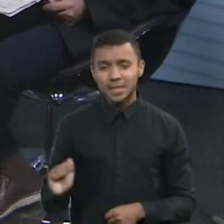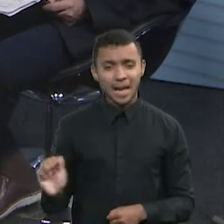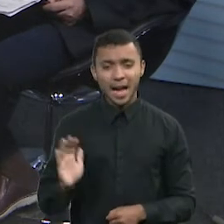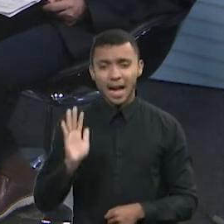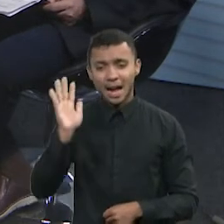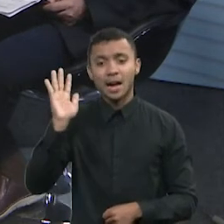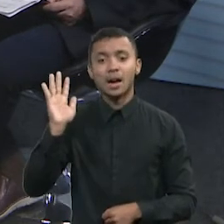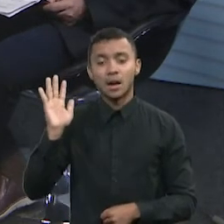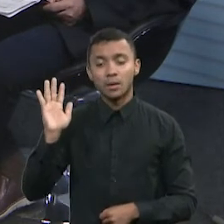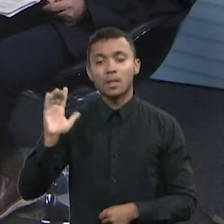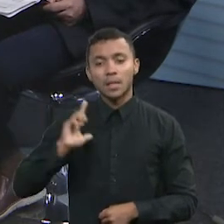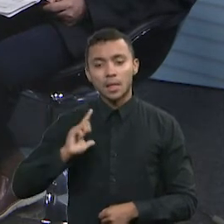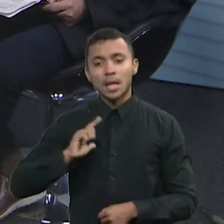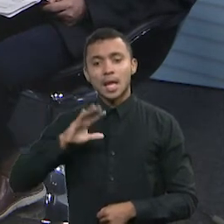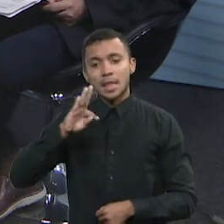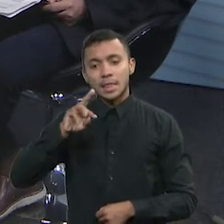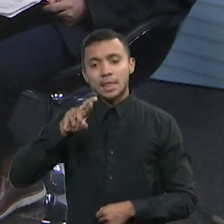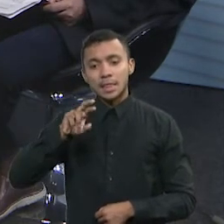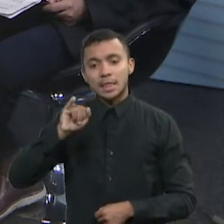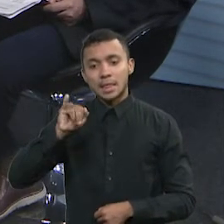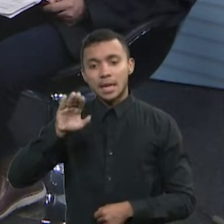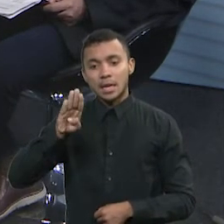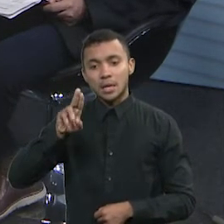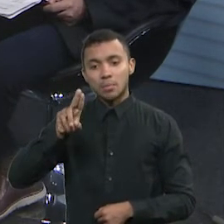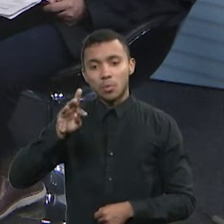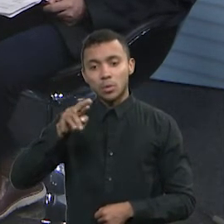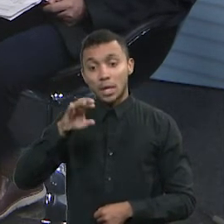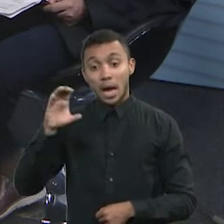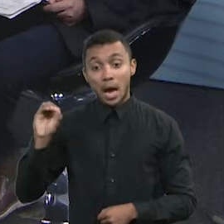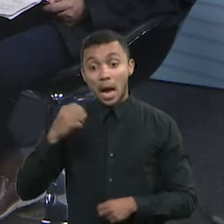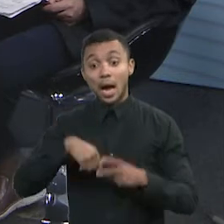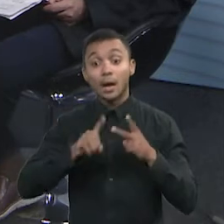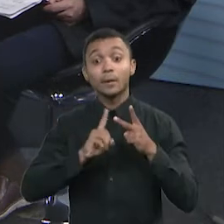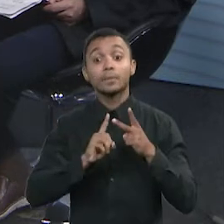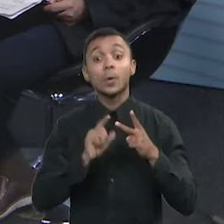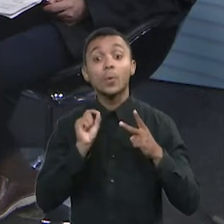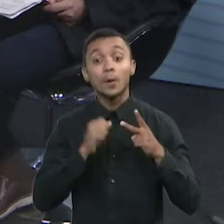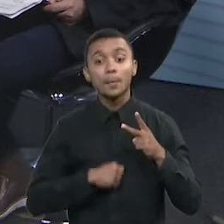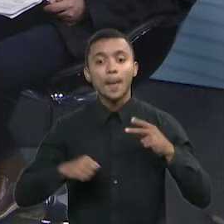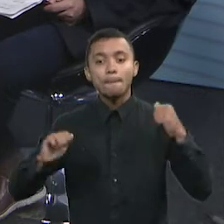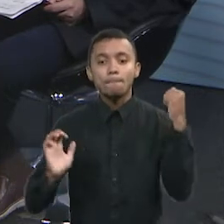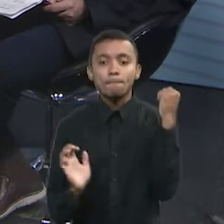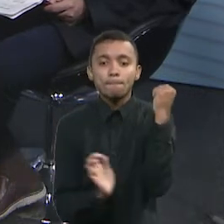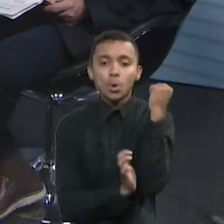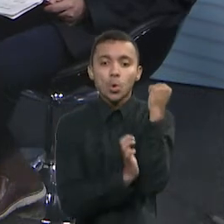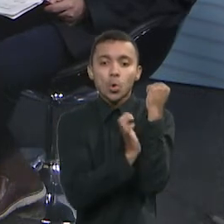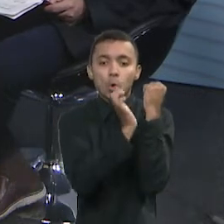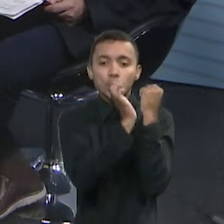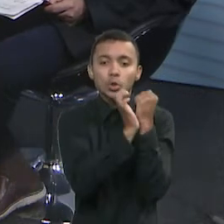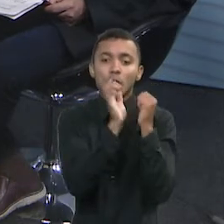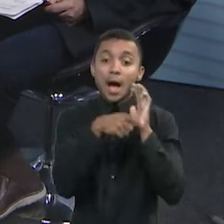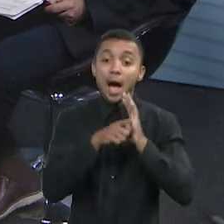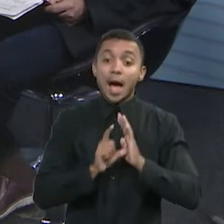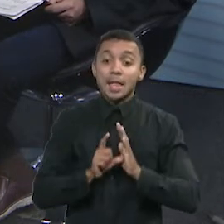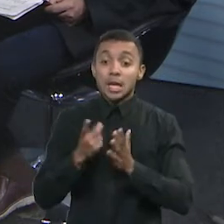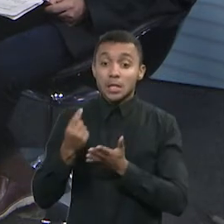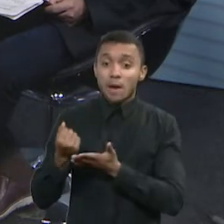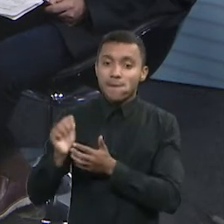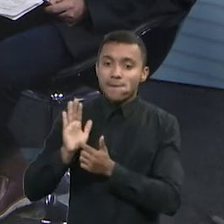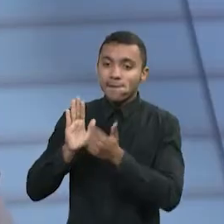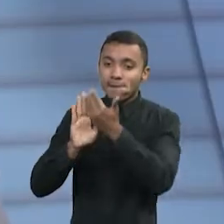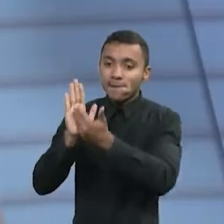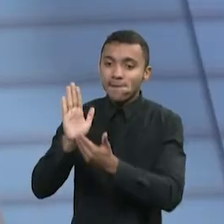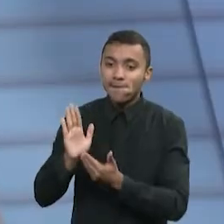além da carga tributária, gente tem a questão da burocracia, que é como os tributos são apresentados, como as obrigações